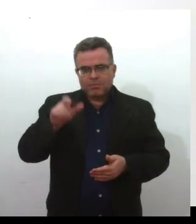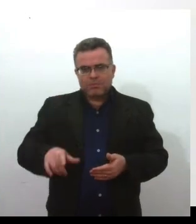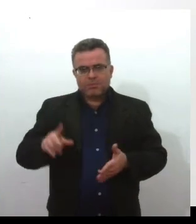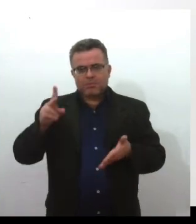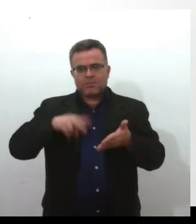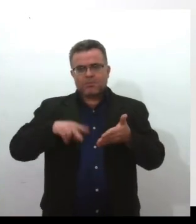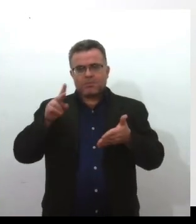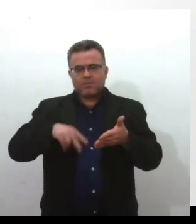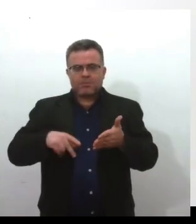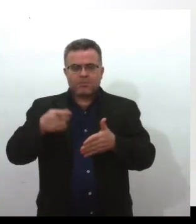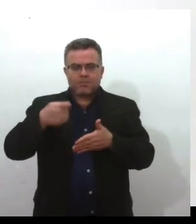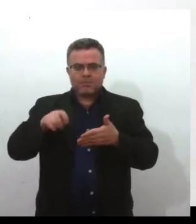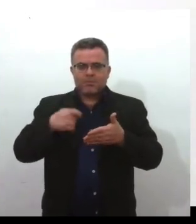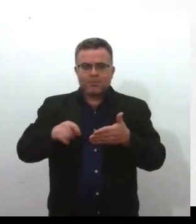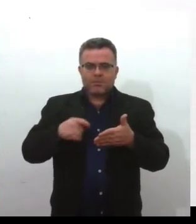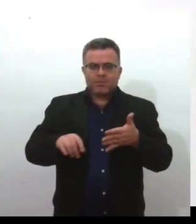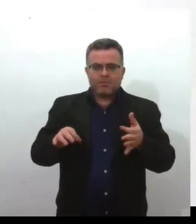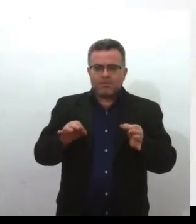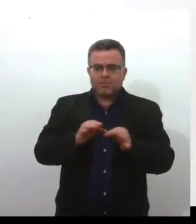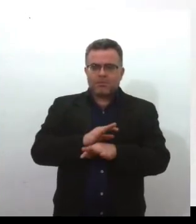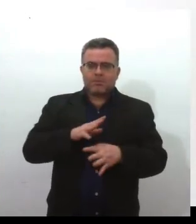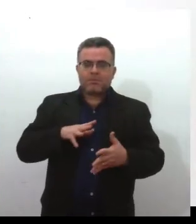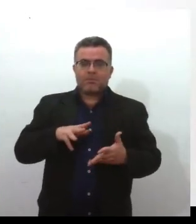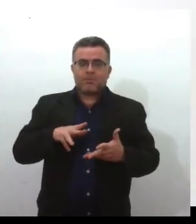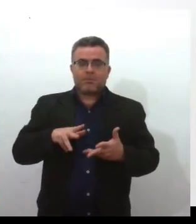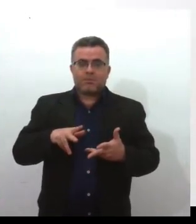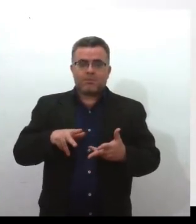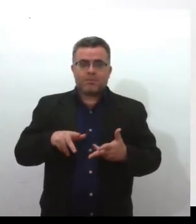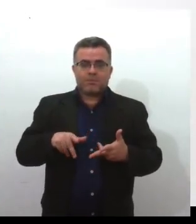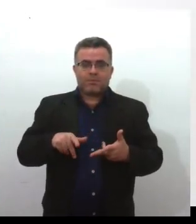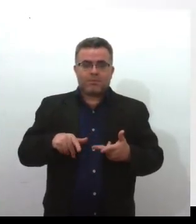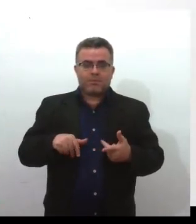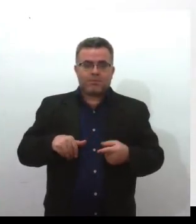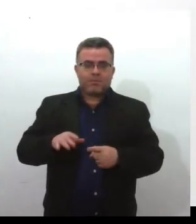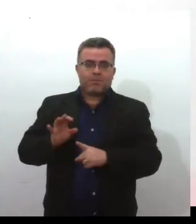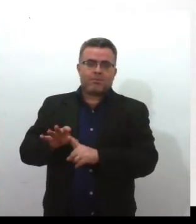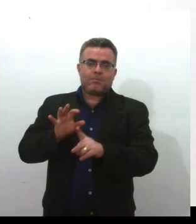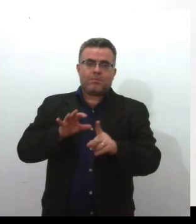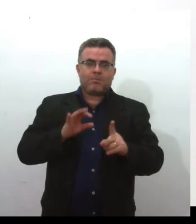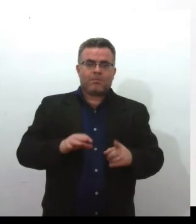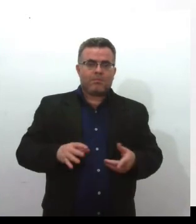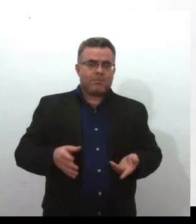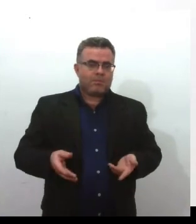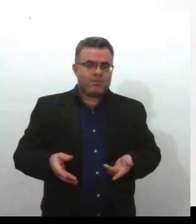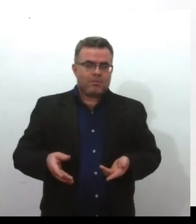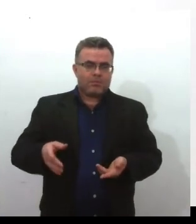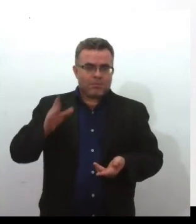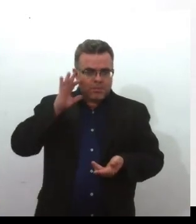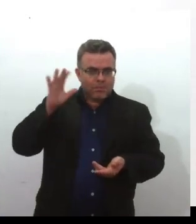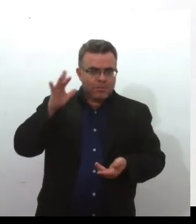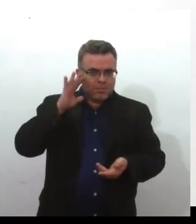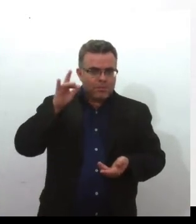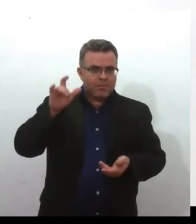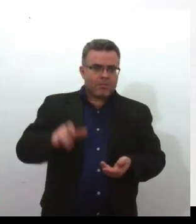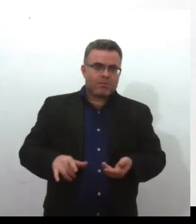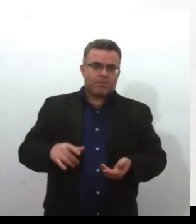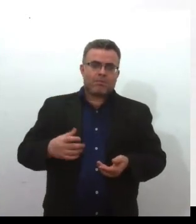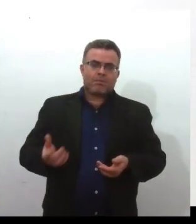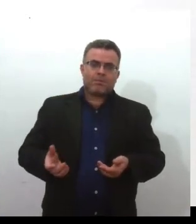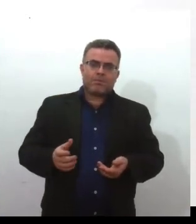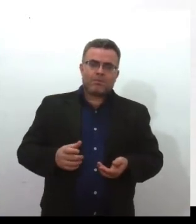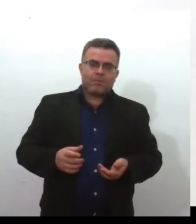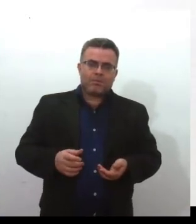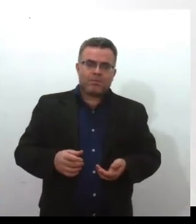lia escritores mundiais, era muito influenciada por um filósofo ítalo argentino chamado José